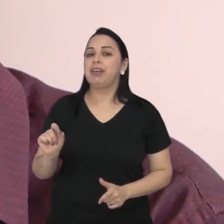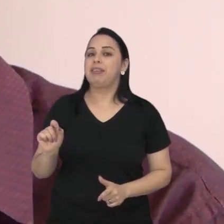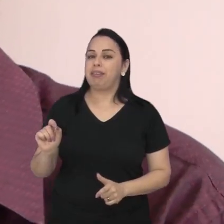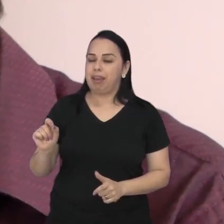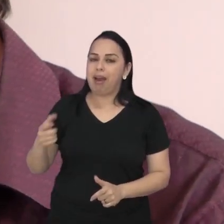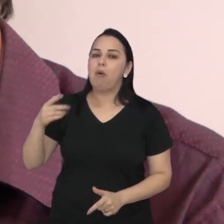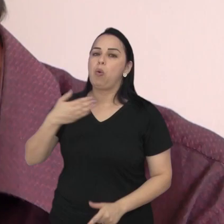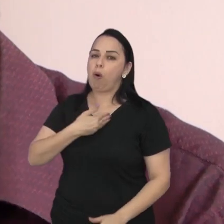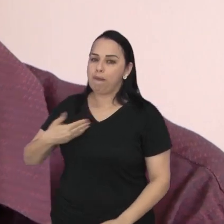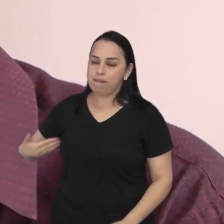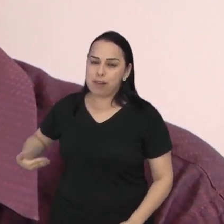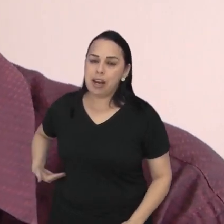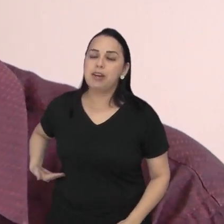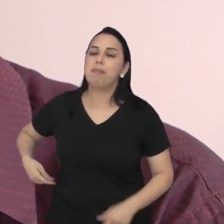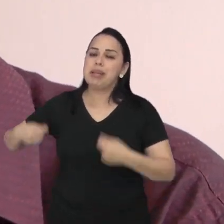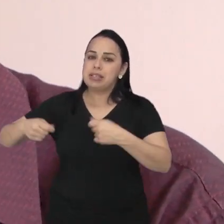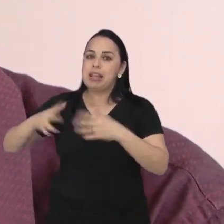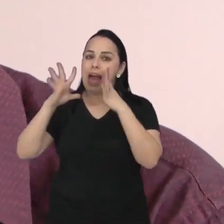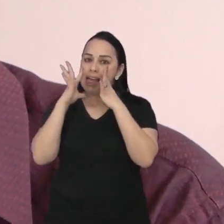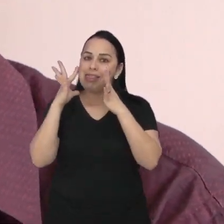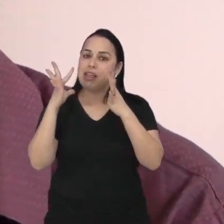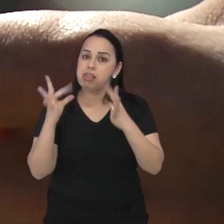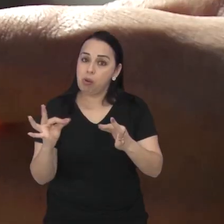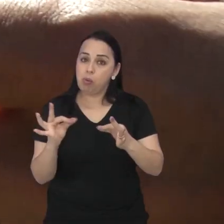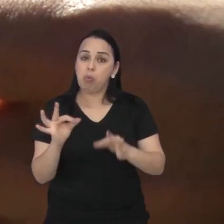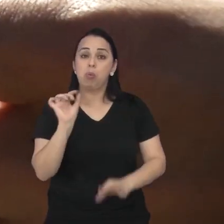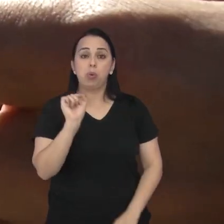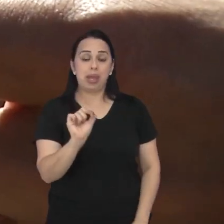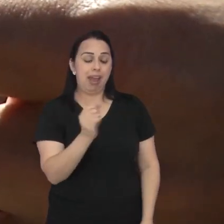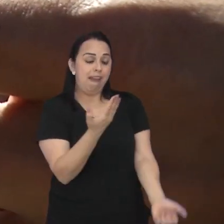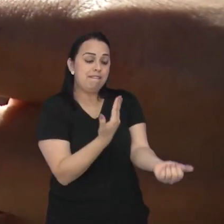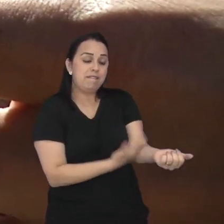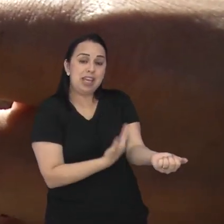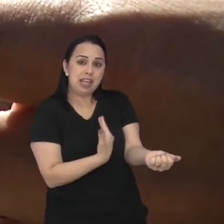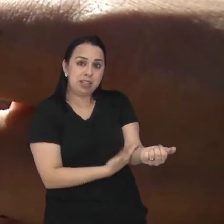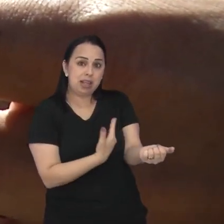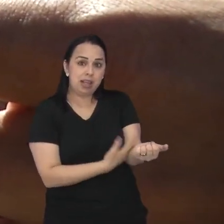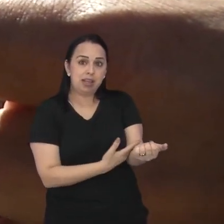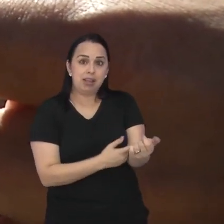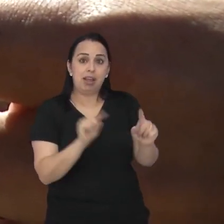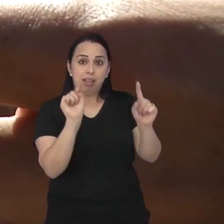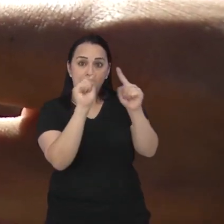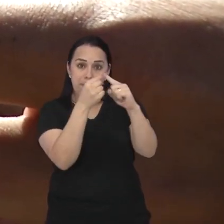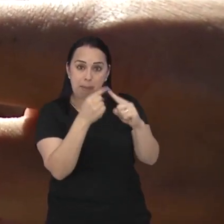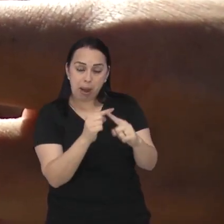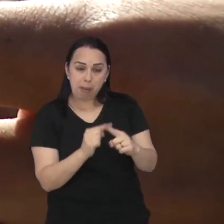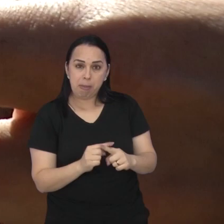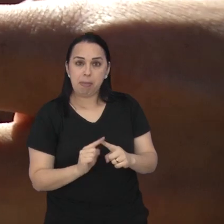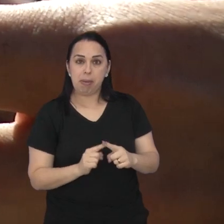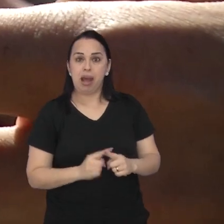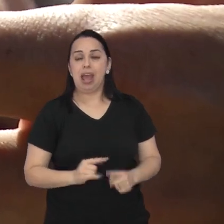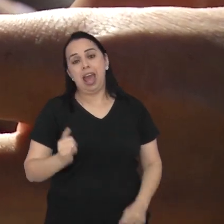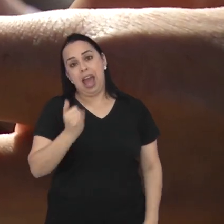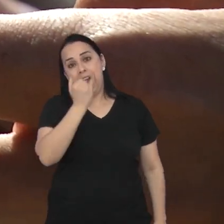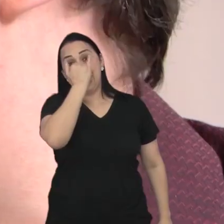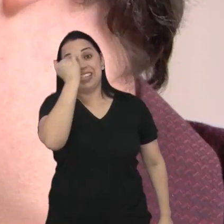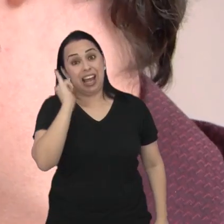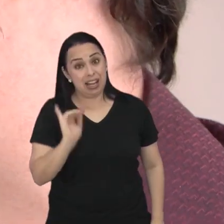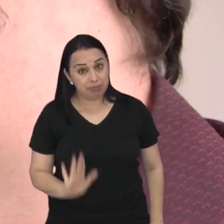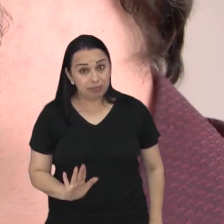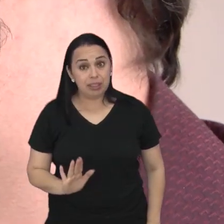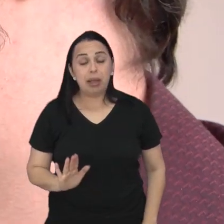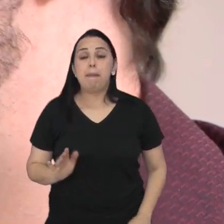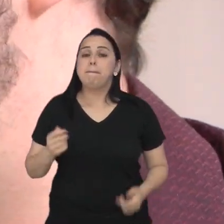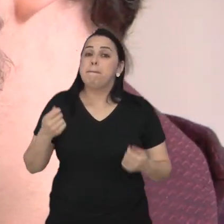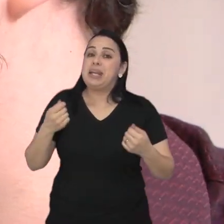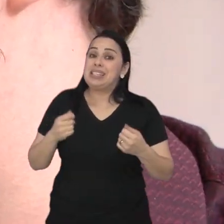de saúde pública o vício em jogos as apostas online são consideradas jogo de azar e